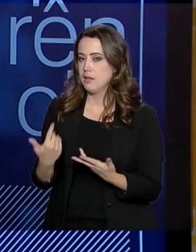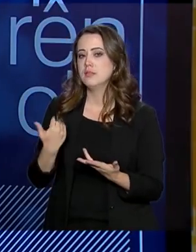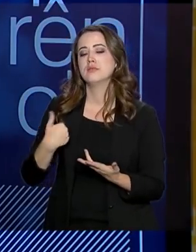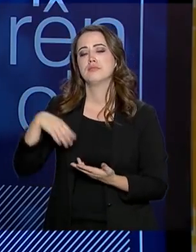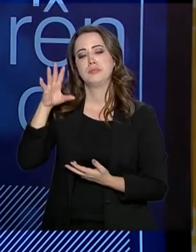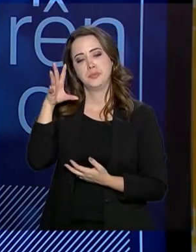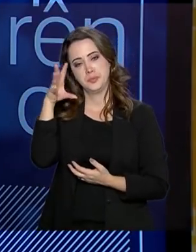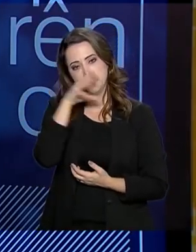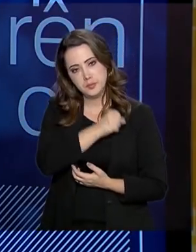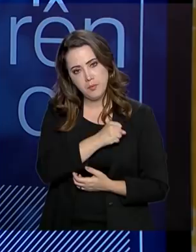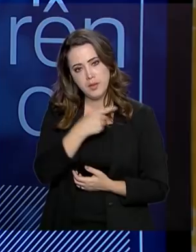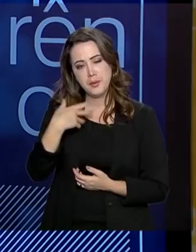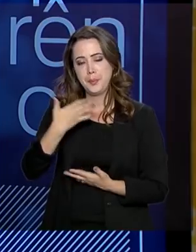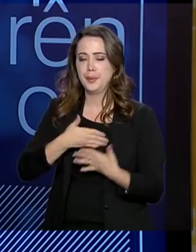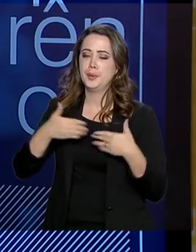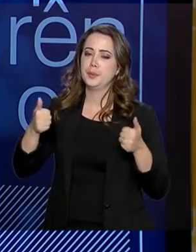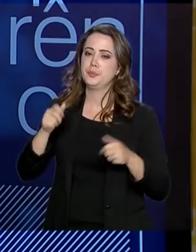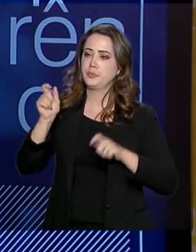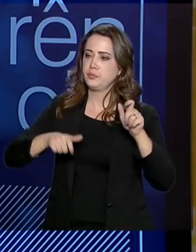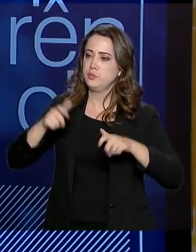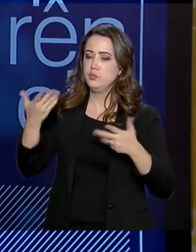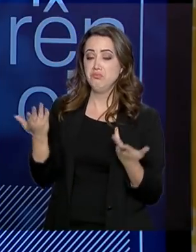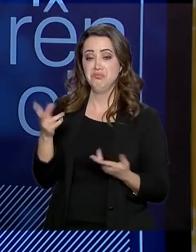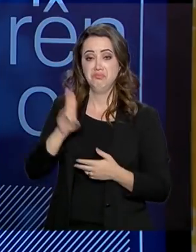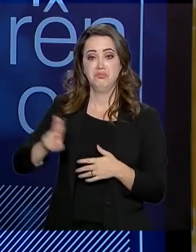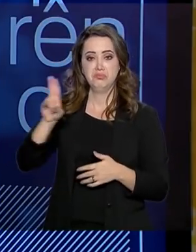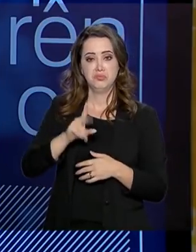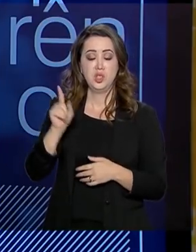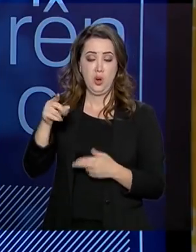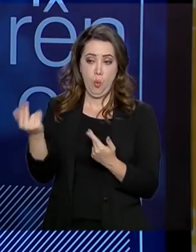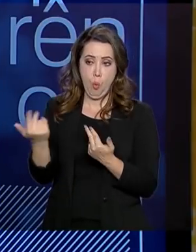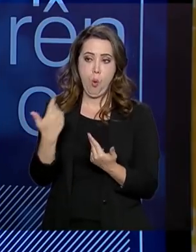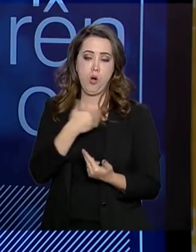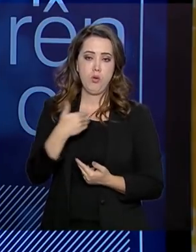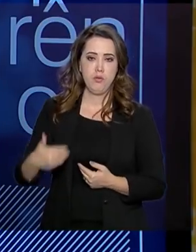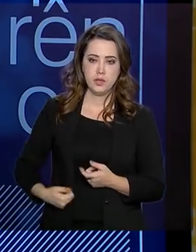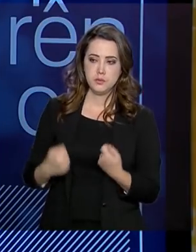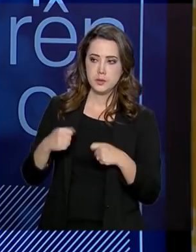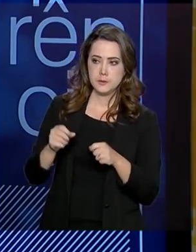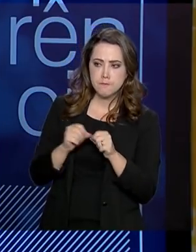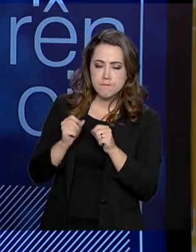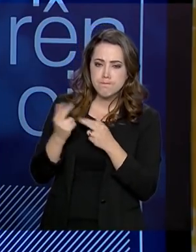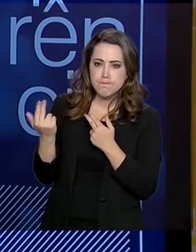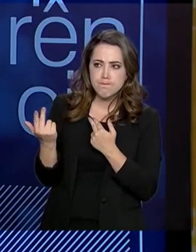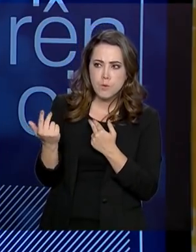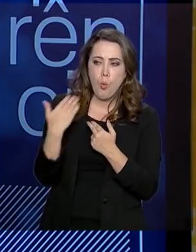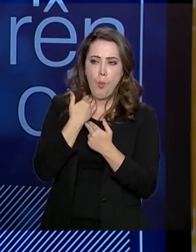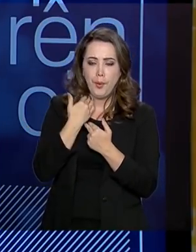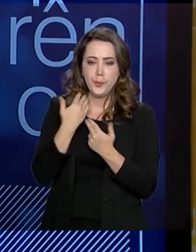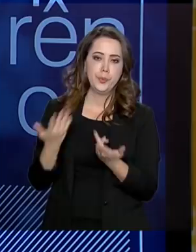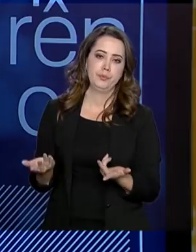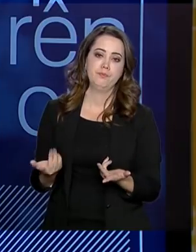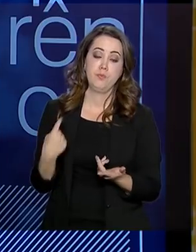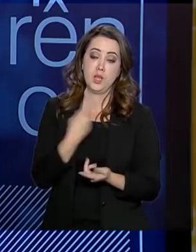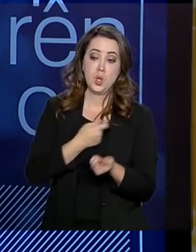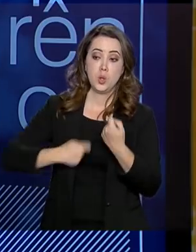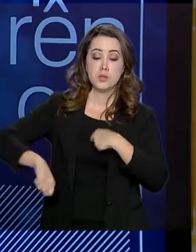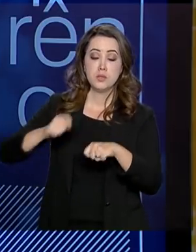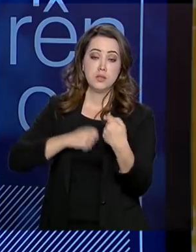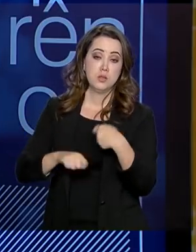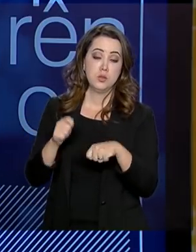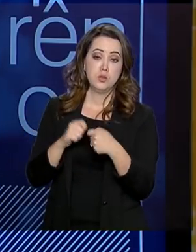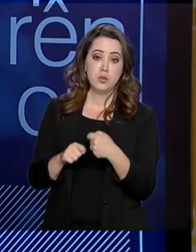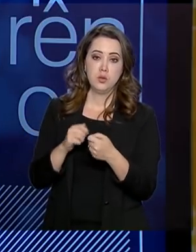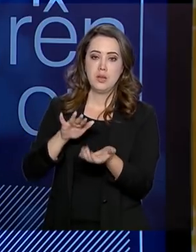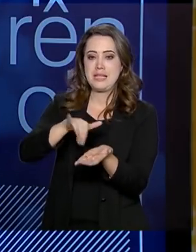são mais rápidos, são mais agradáveis para o seu cliente. É assim que o governo tem que se portar. Nós economizamos no